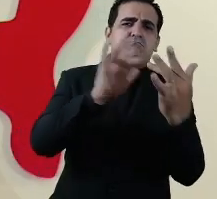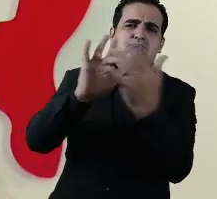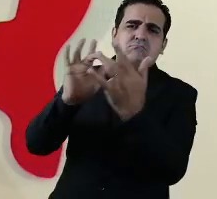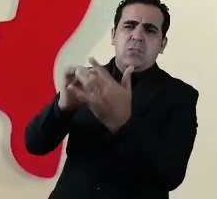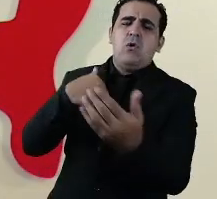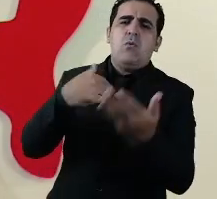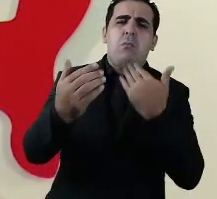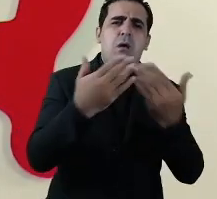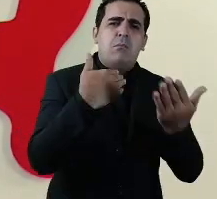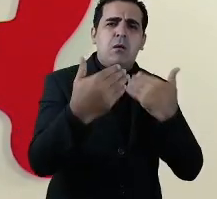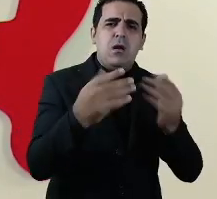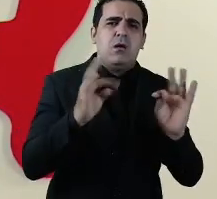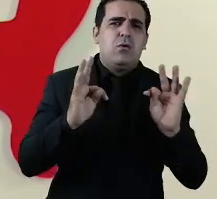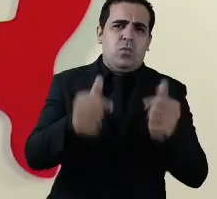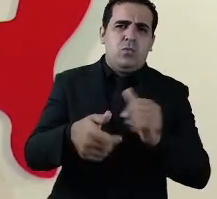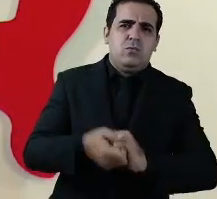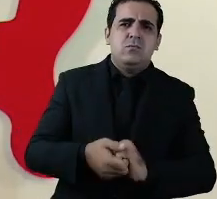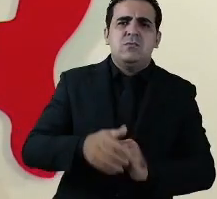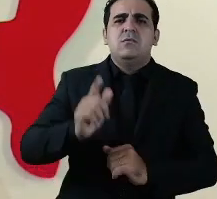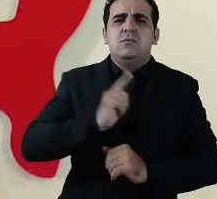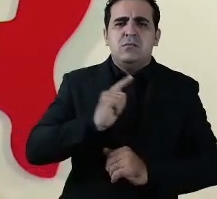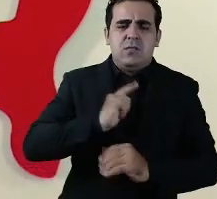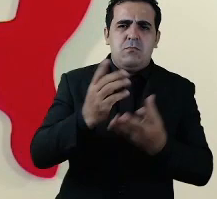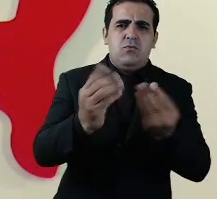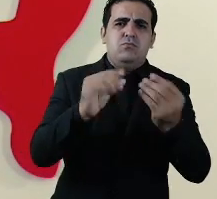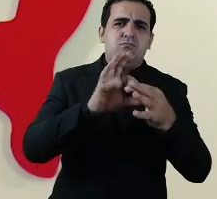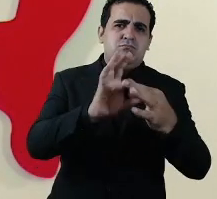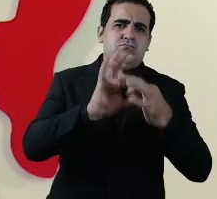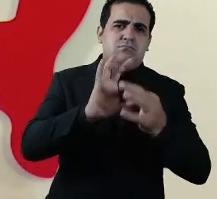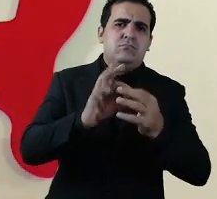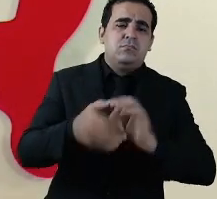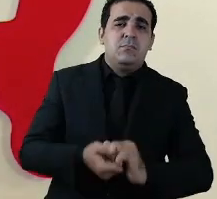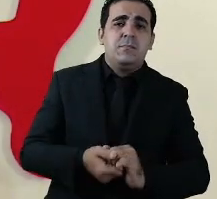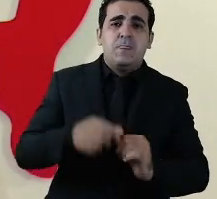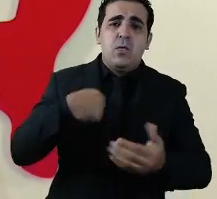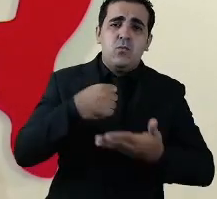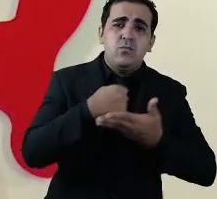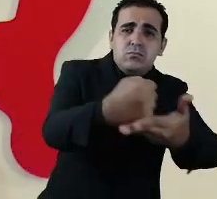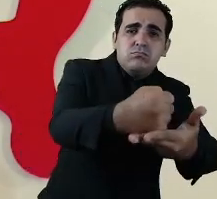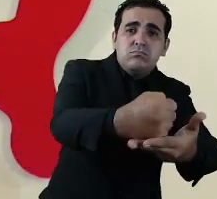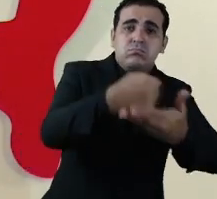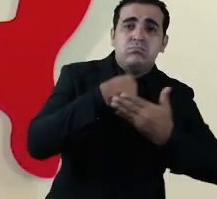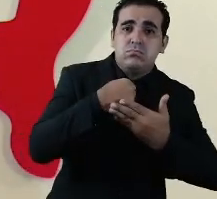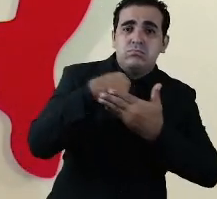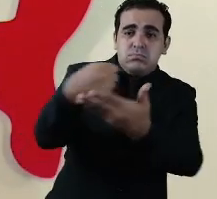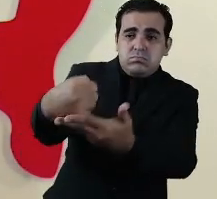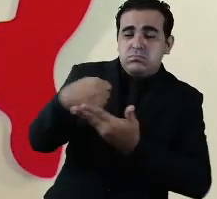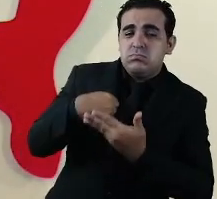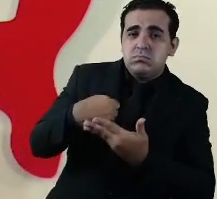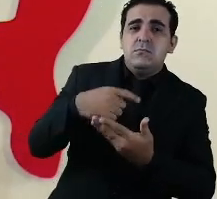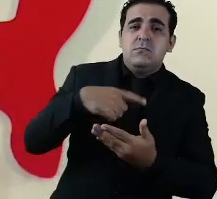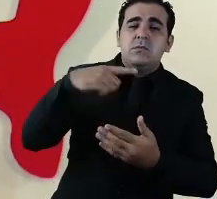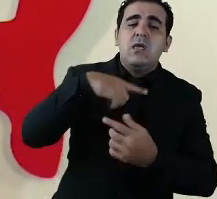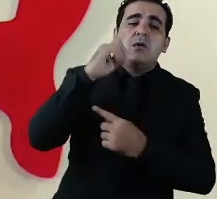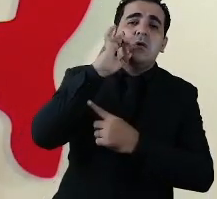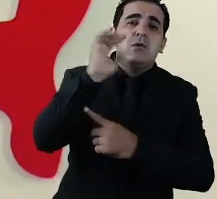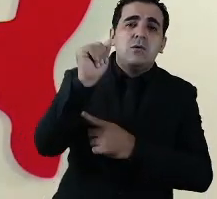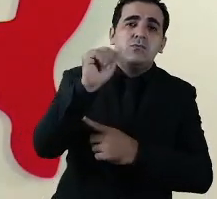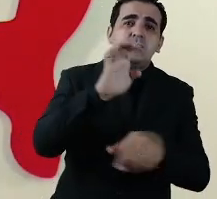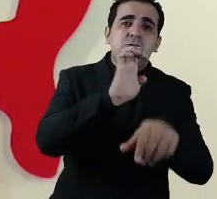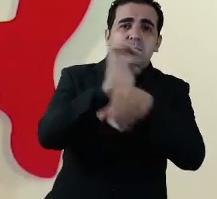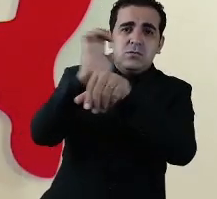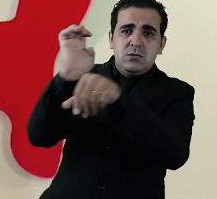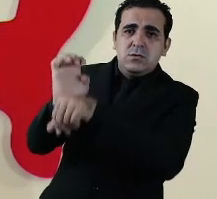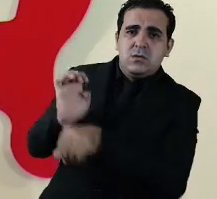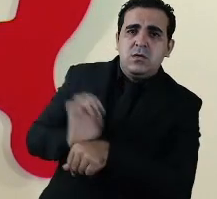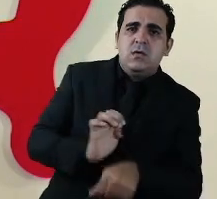Dialogo com todos. Temos muita unidade. E um ajuda o outro. E há datas de referência entre os